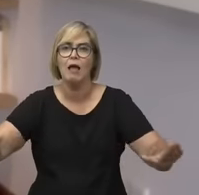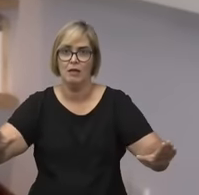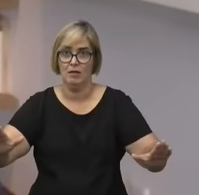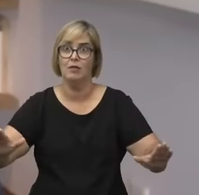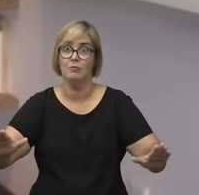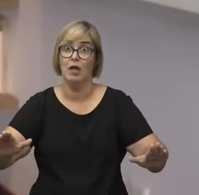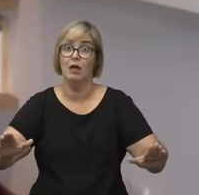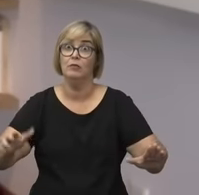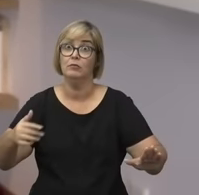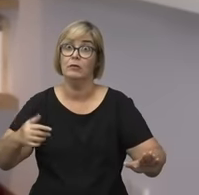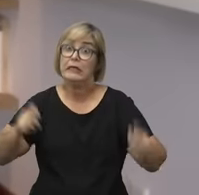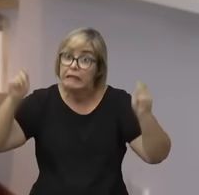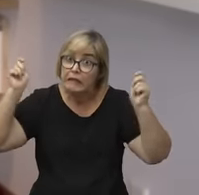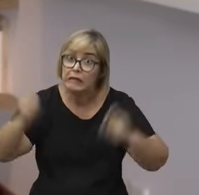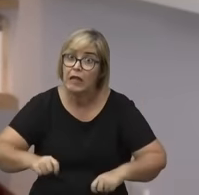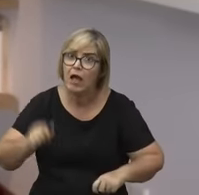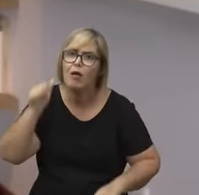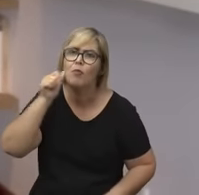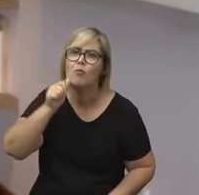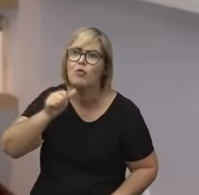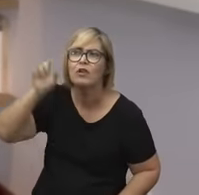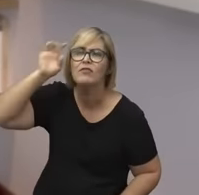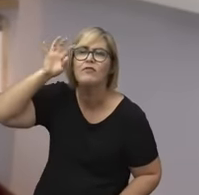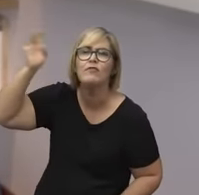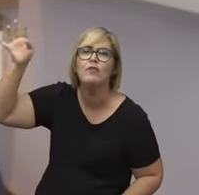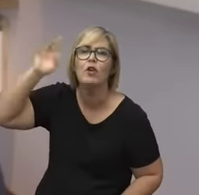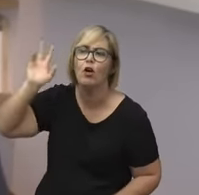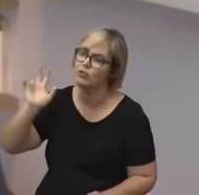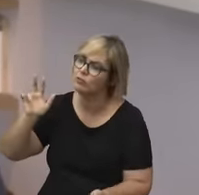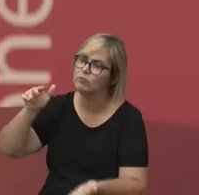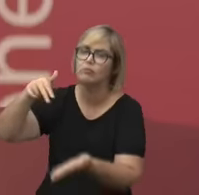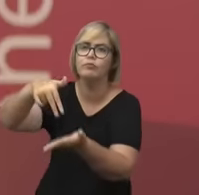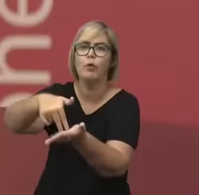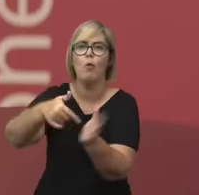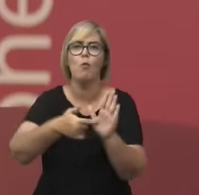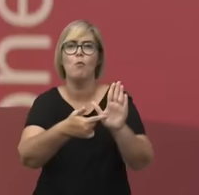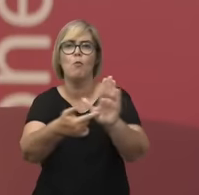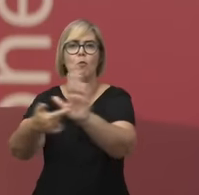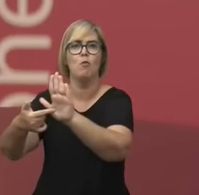merecem as filósofas brasileiras em nosso currículo.